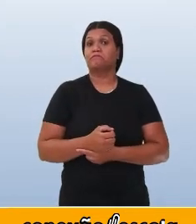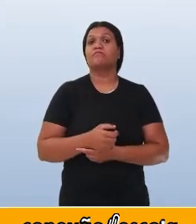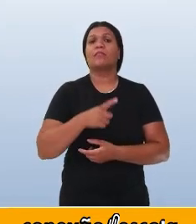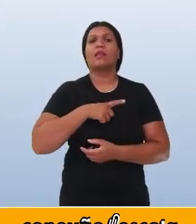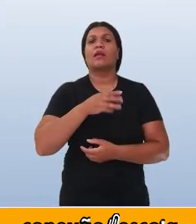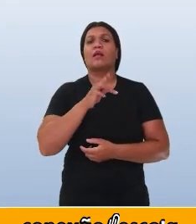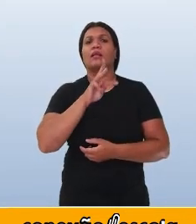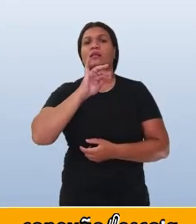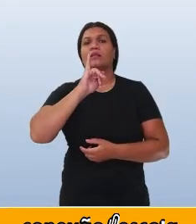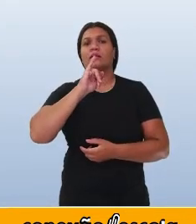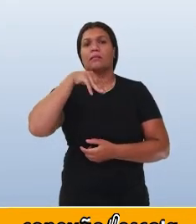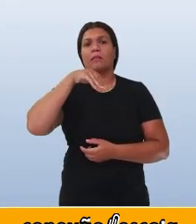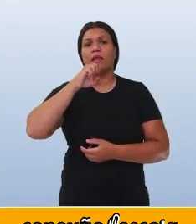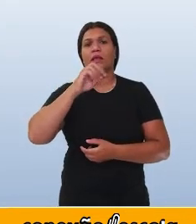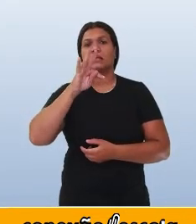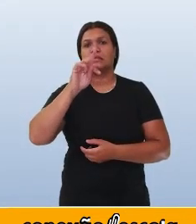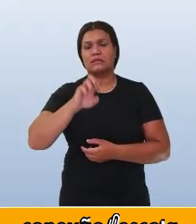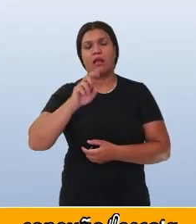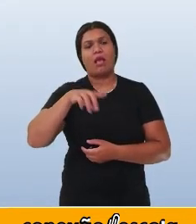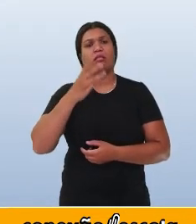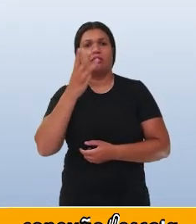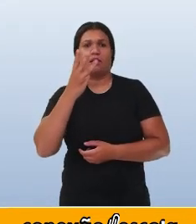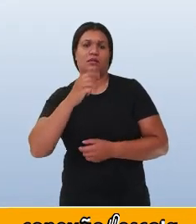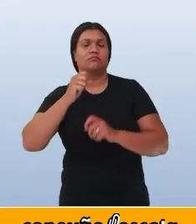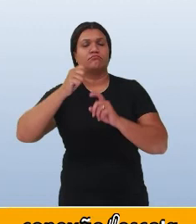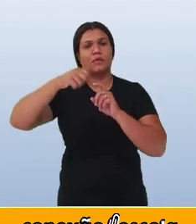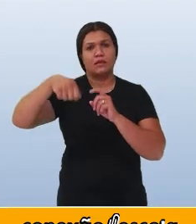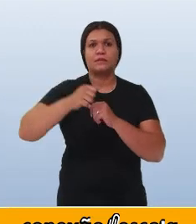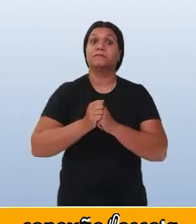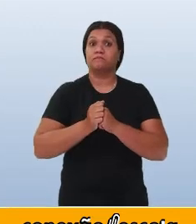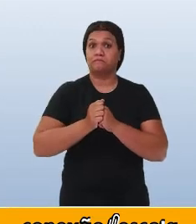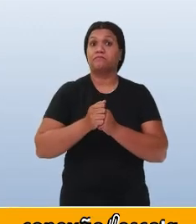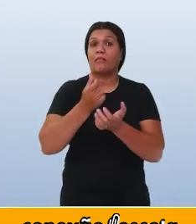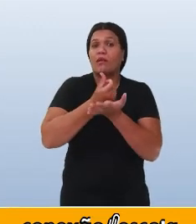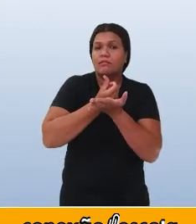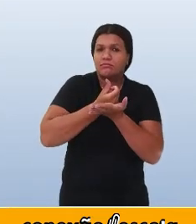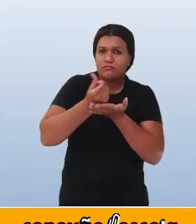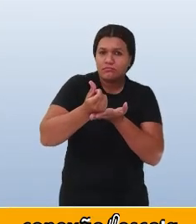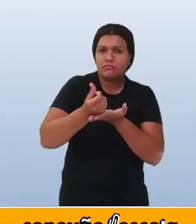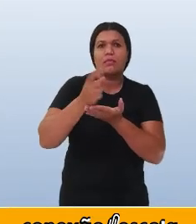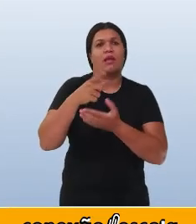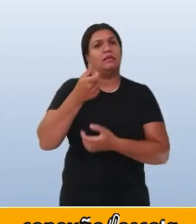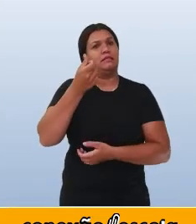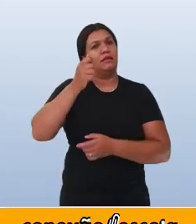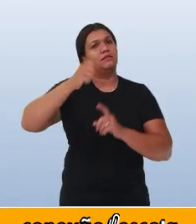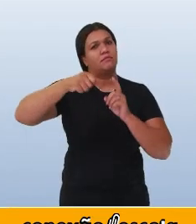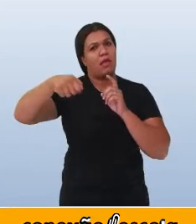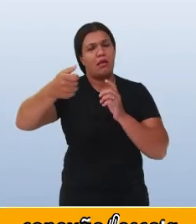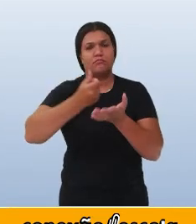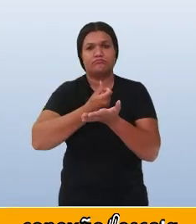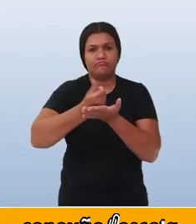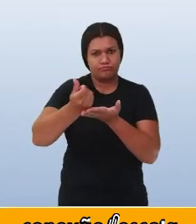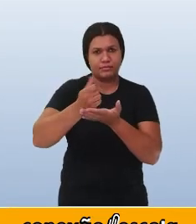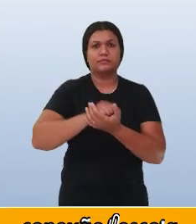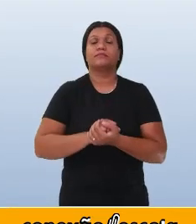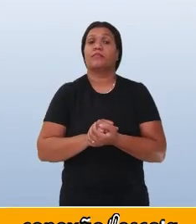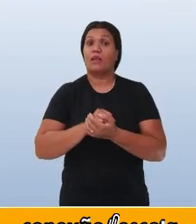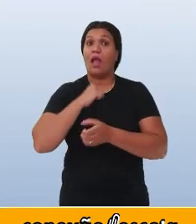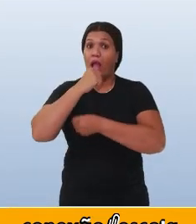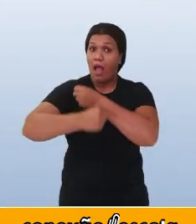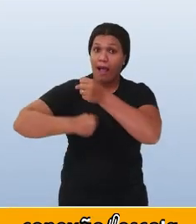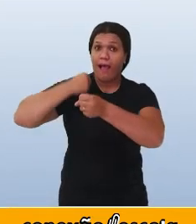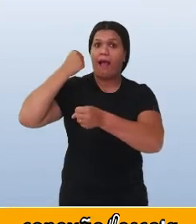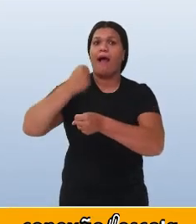correspondem a três meses, semestres que correspondem a seis meses, anos, que